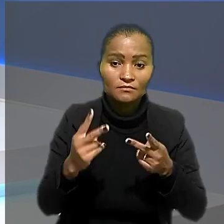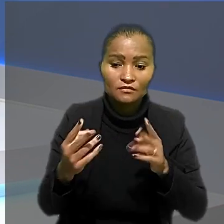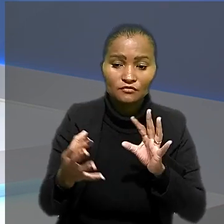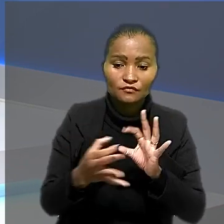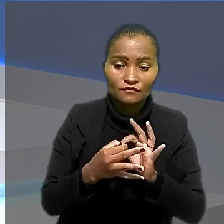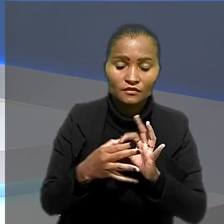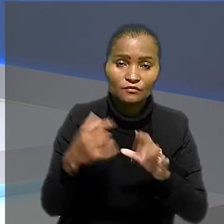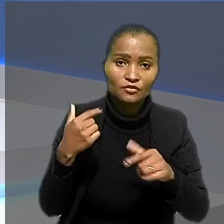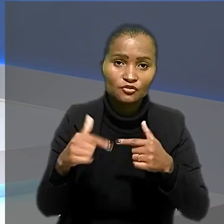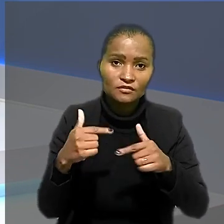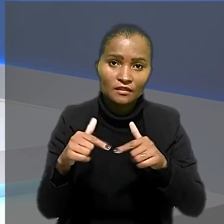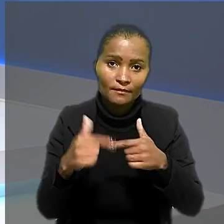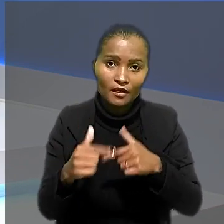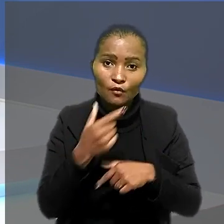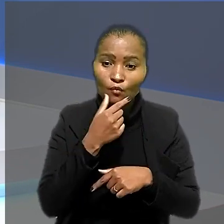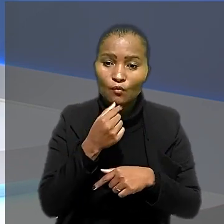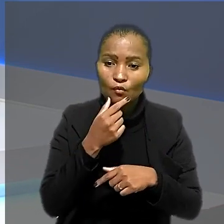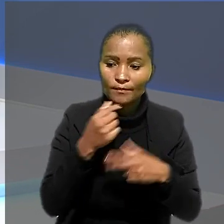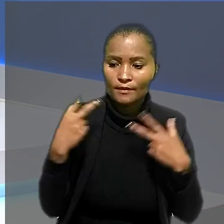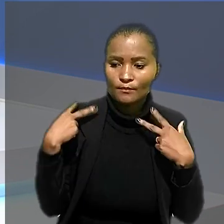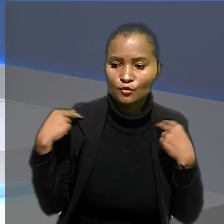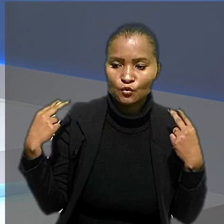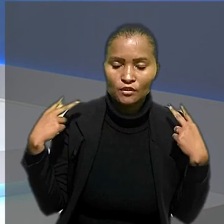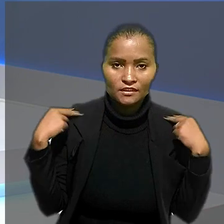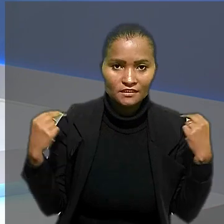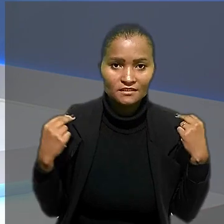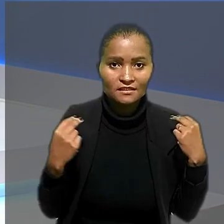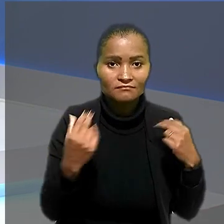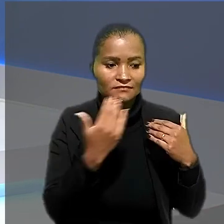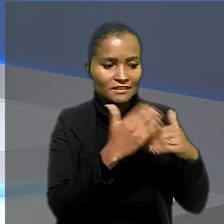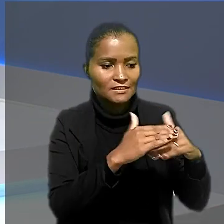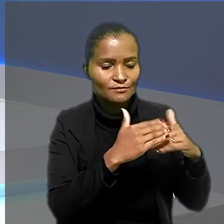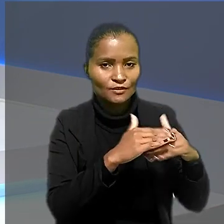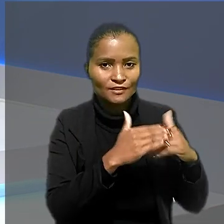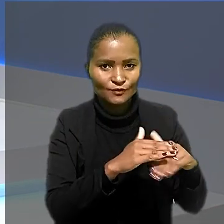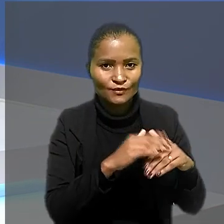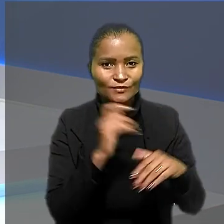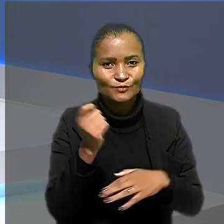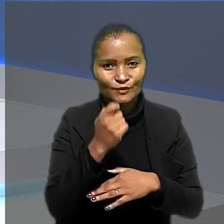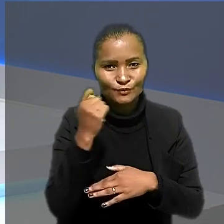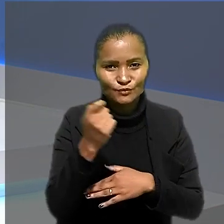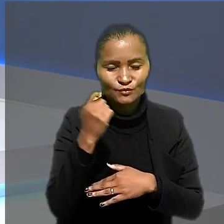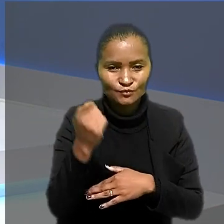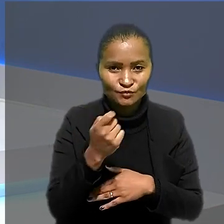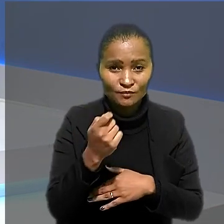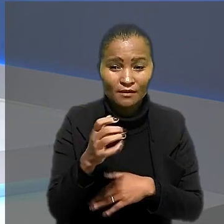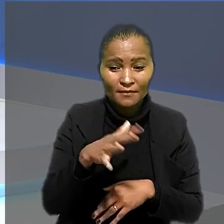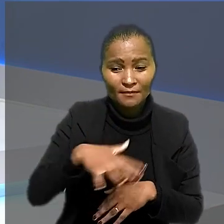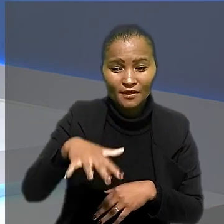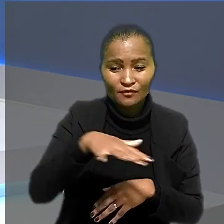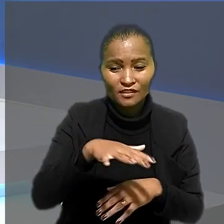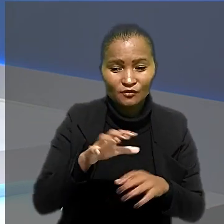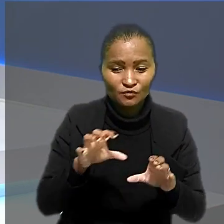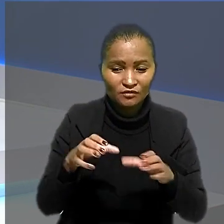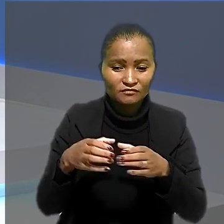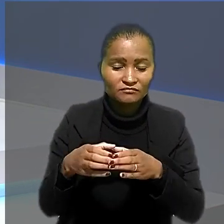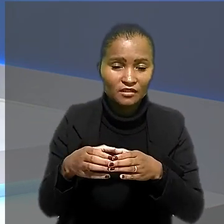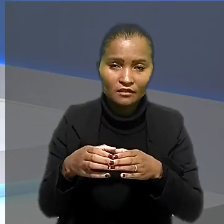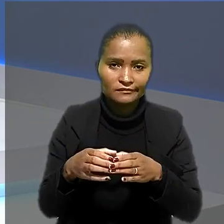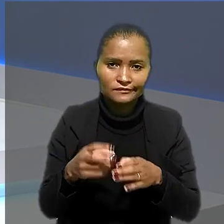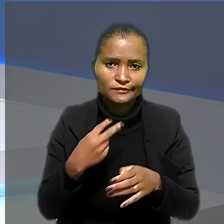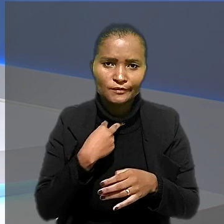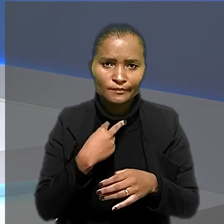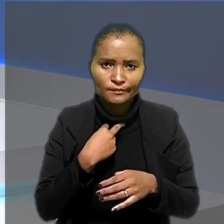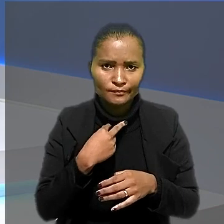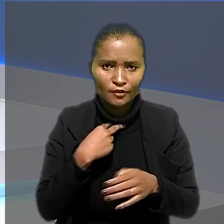reconhecimento de vínculo de emprego entre um motorista e uma transportadora do Rio Grande do Sul. Para a maioria do colegiado, Anderson, o